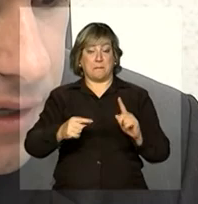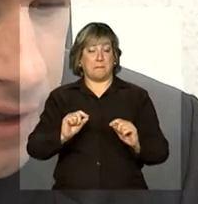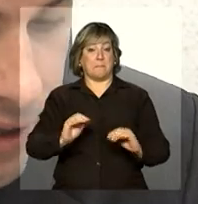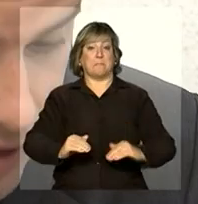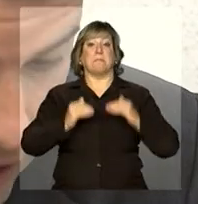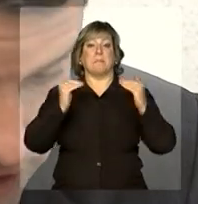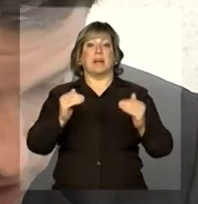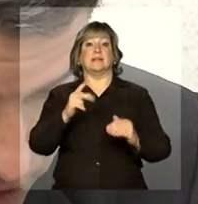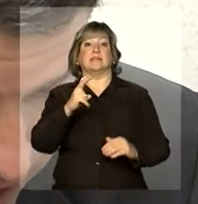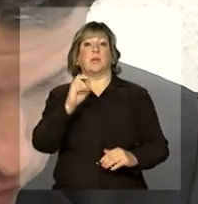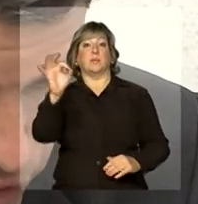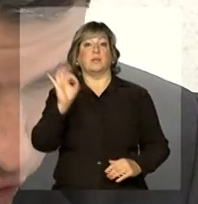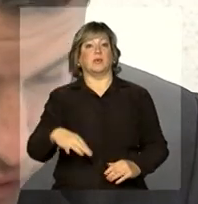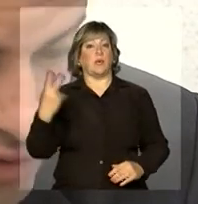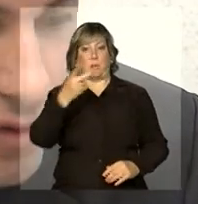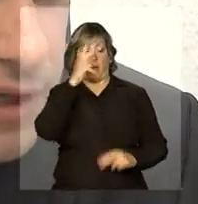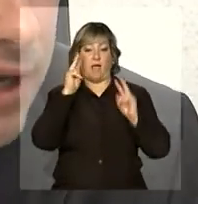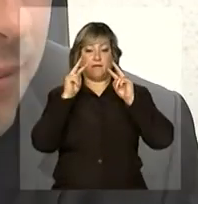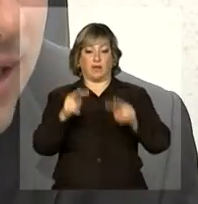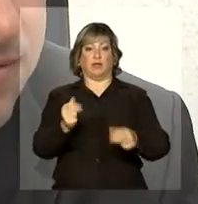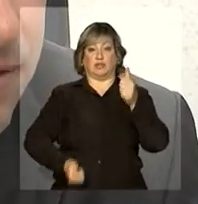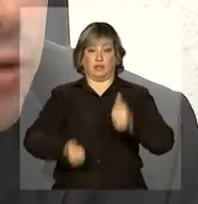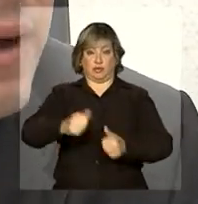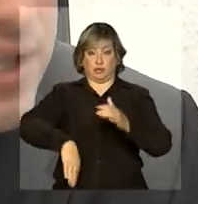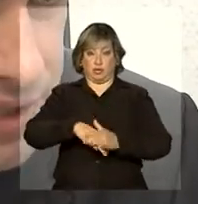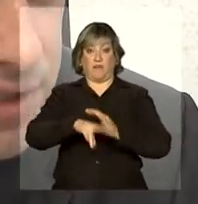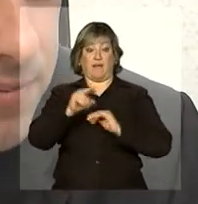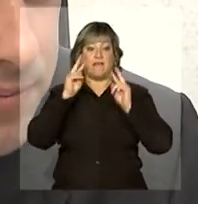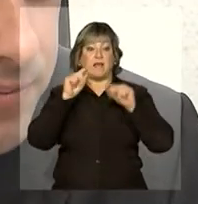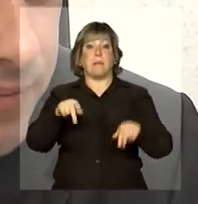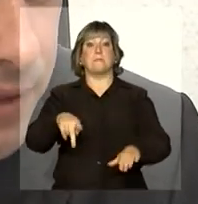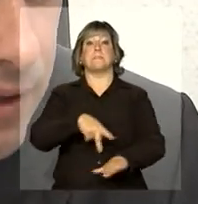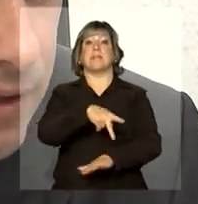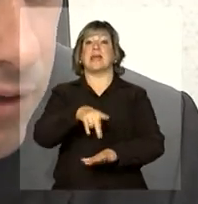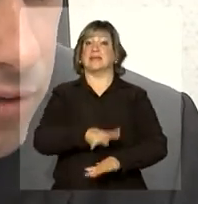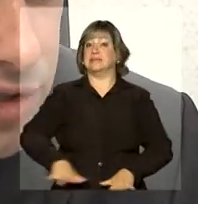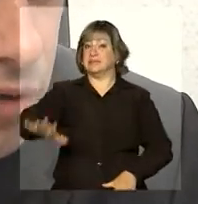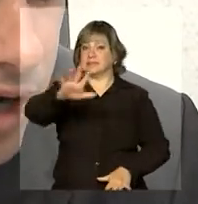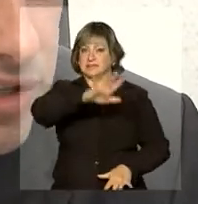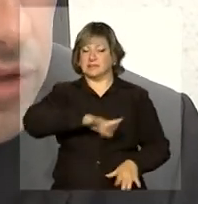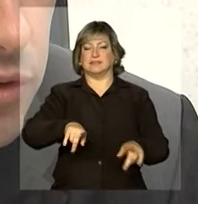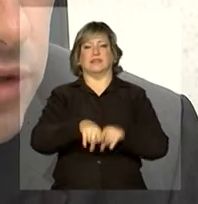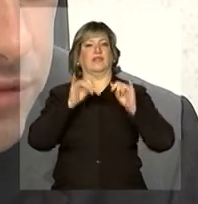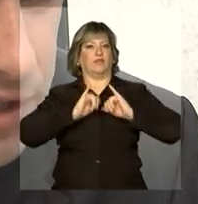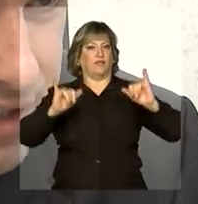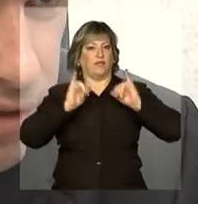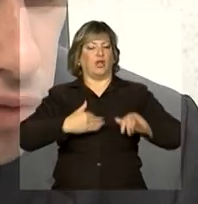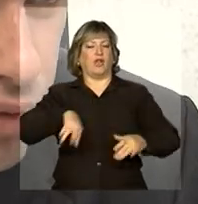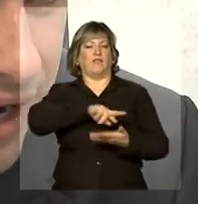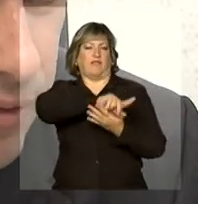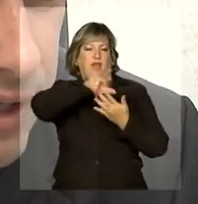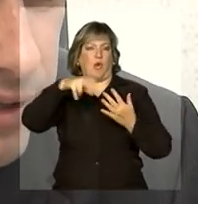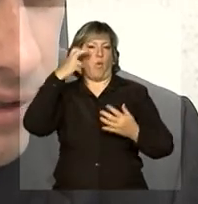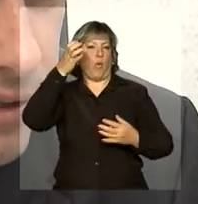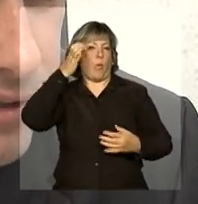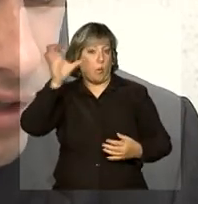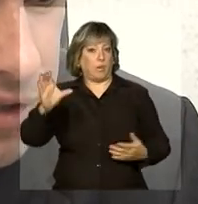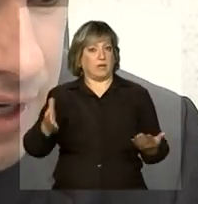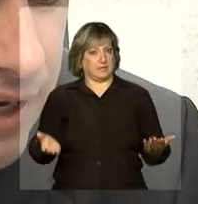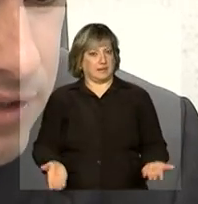assiste aos Jogos, mas vai ver o país. Nós vamos divulgar a nossa diversidade cultural